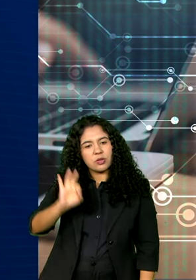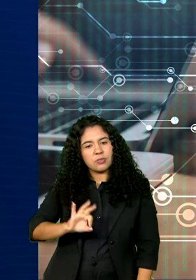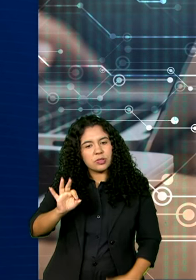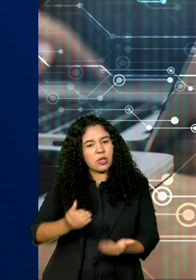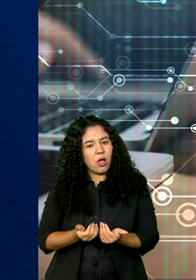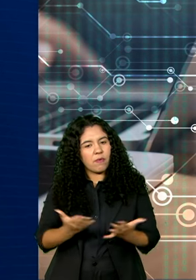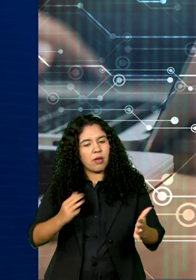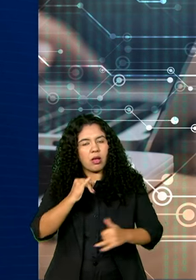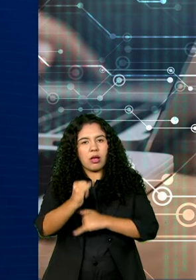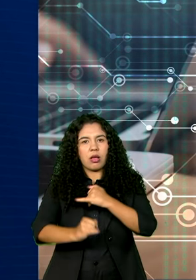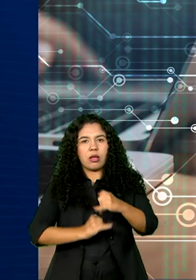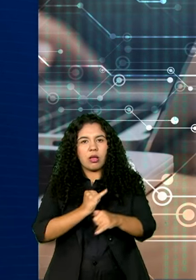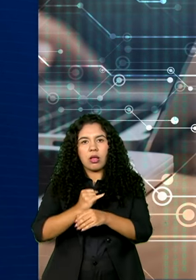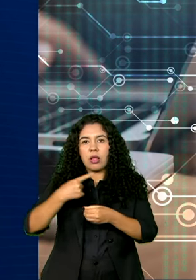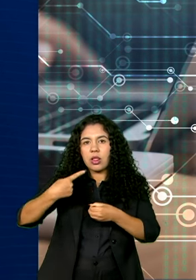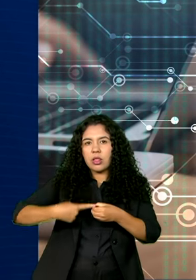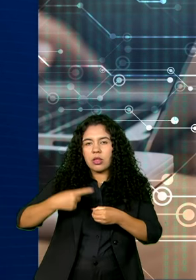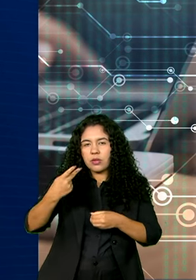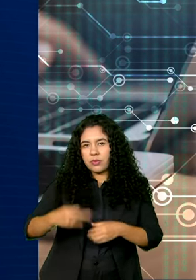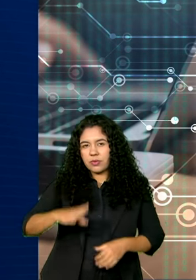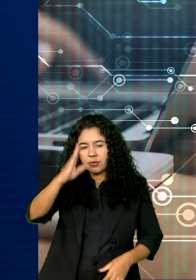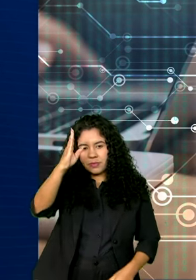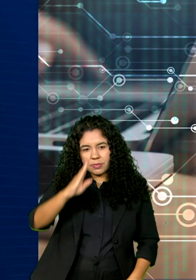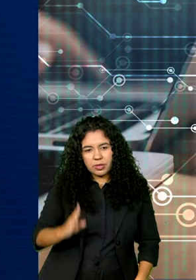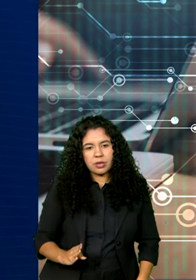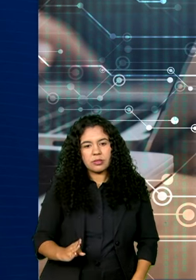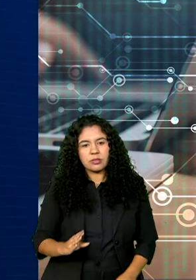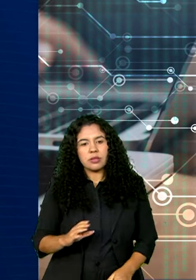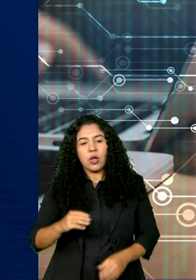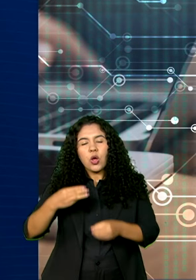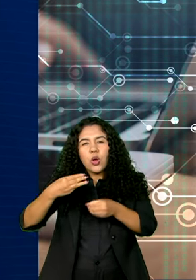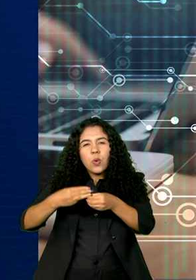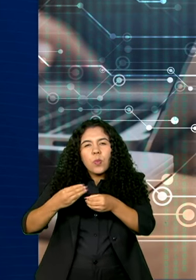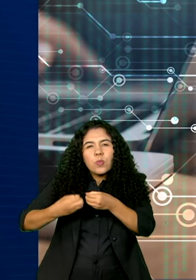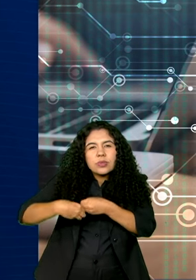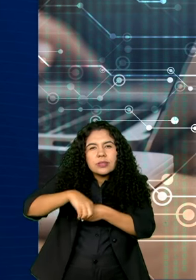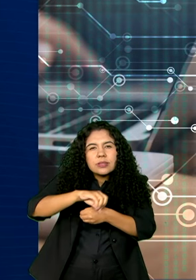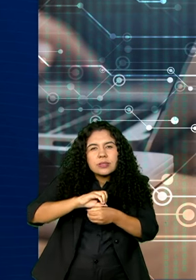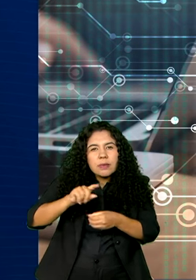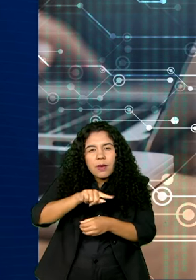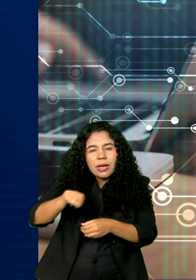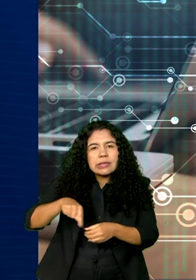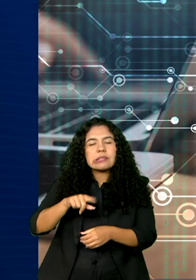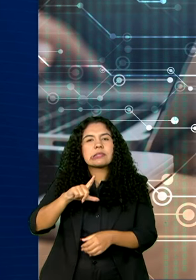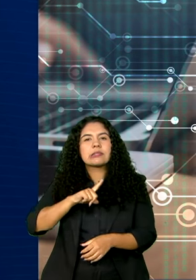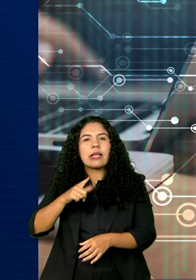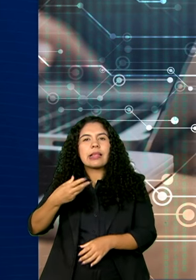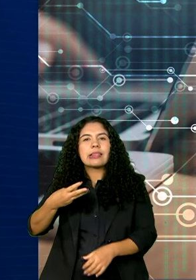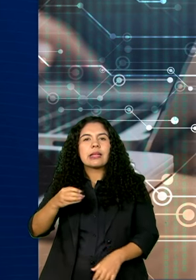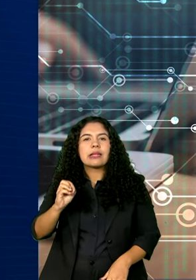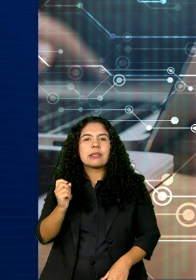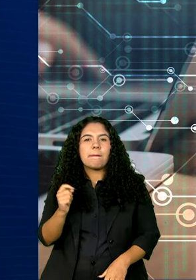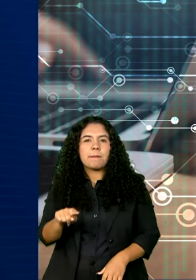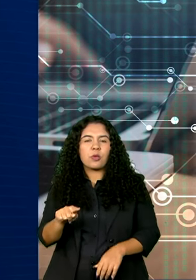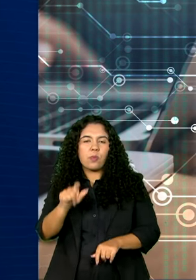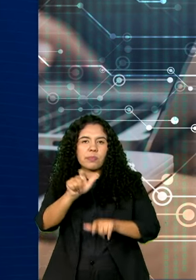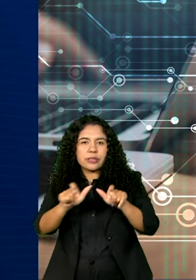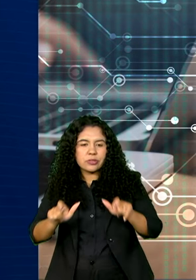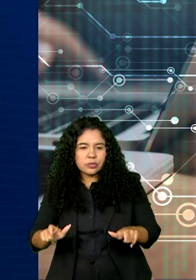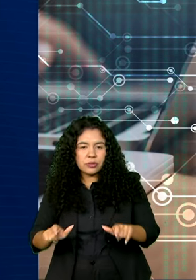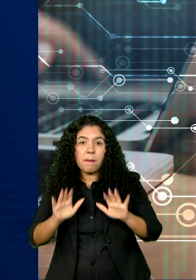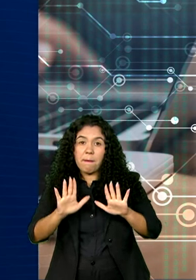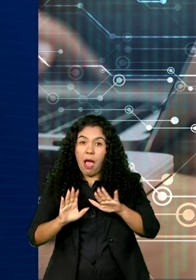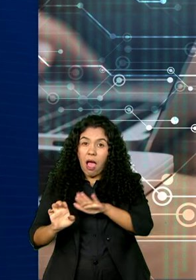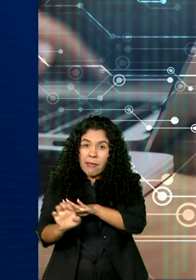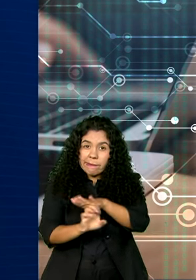ofertada no interior do país, nos municípios com menos de 30 mil habitantes. Mas, como essas empresas geralmente